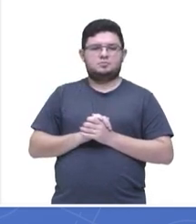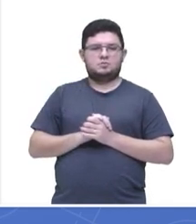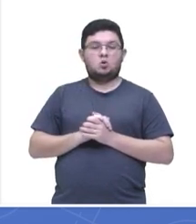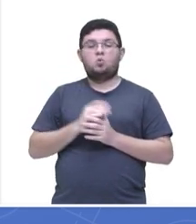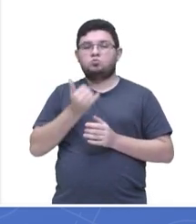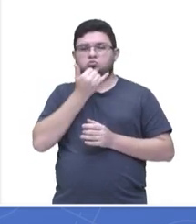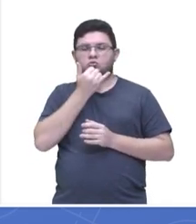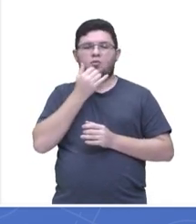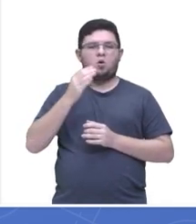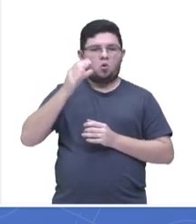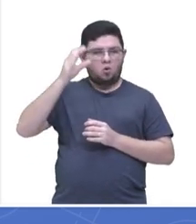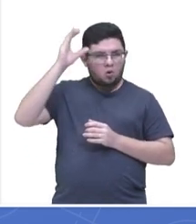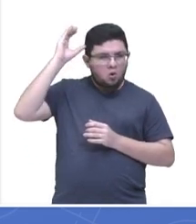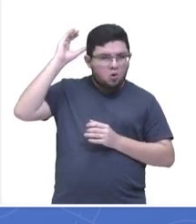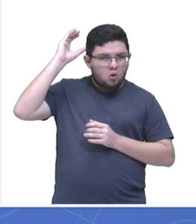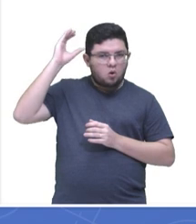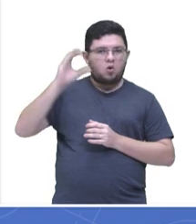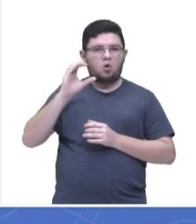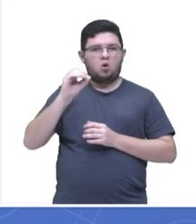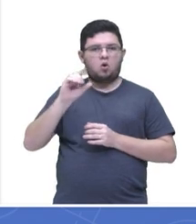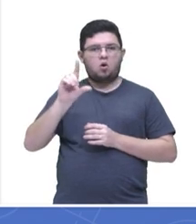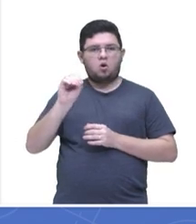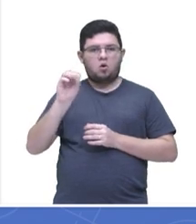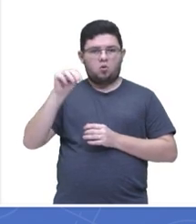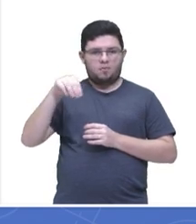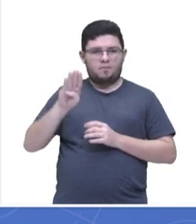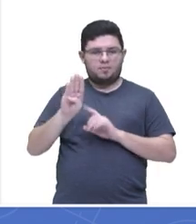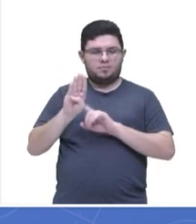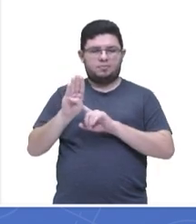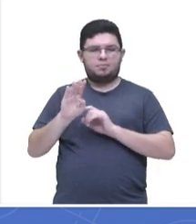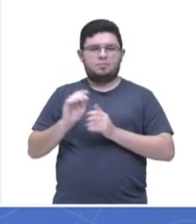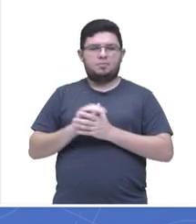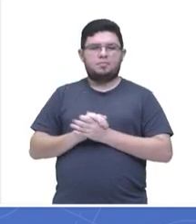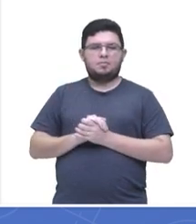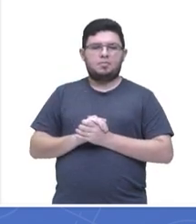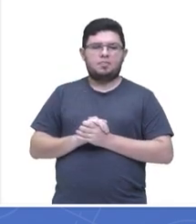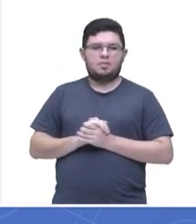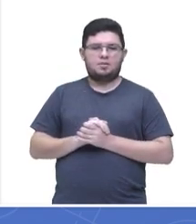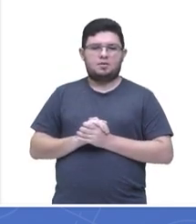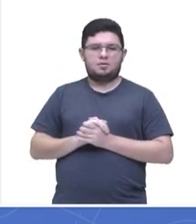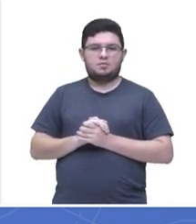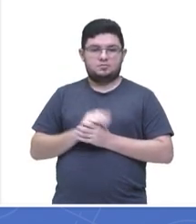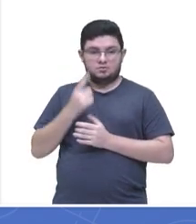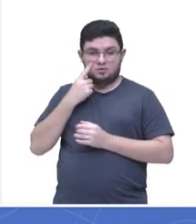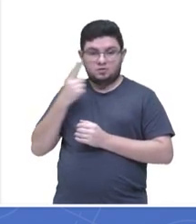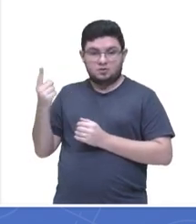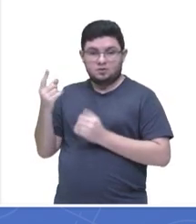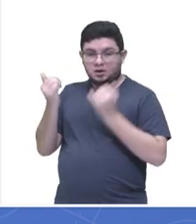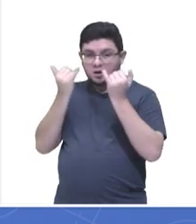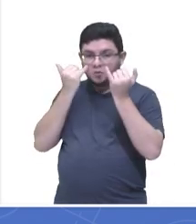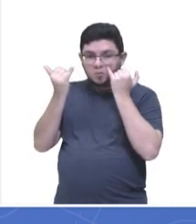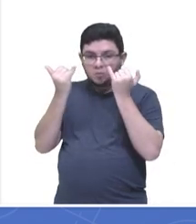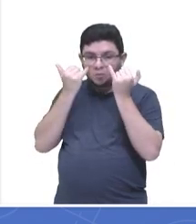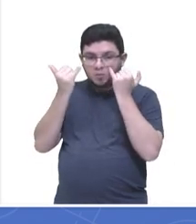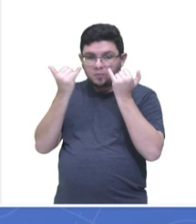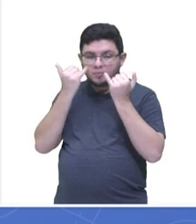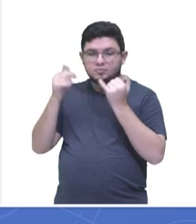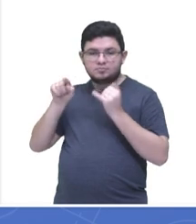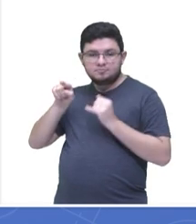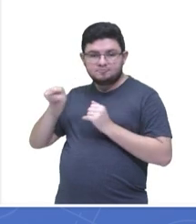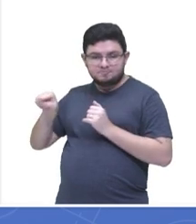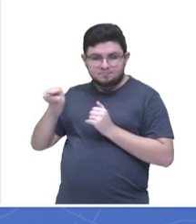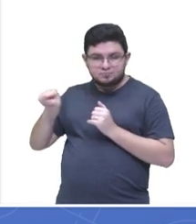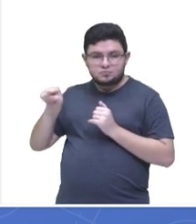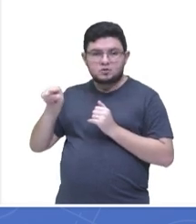Veja só, só de olhar aqui, olha, para os nossos dados, a gente já tem uma coisa para fazer. A distância, ela não pode